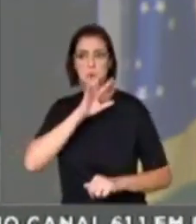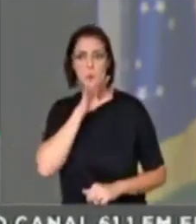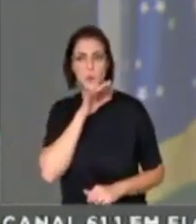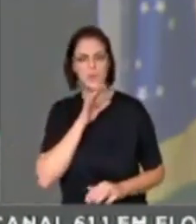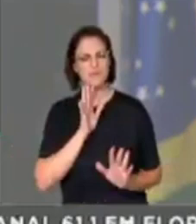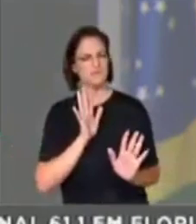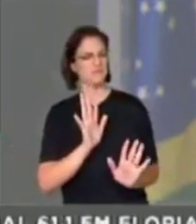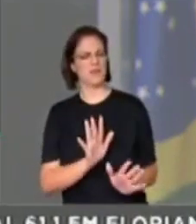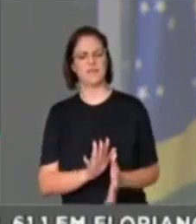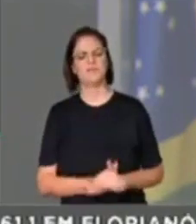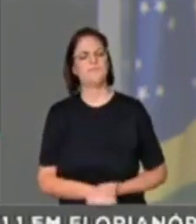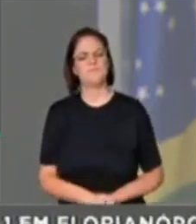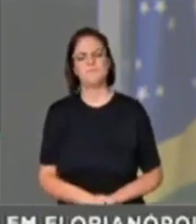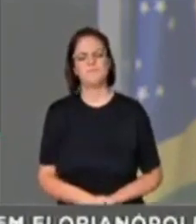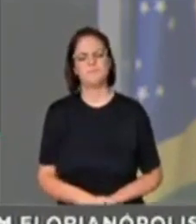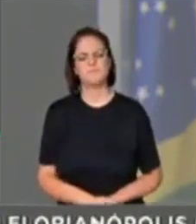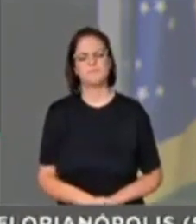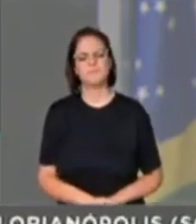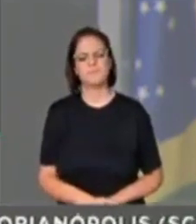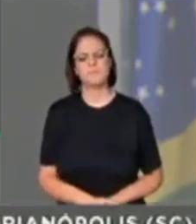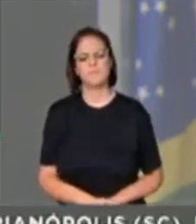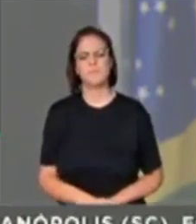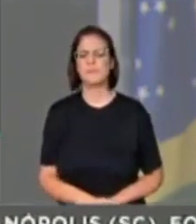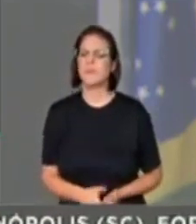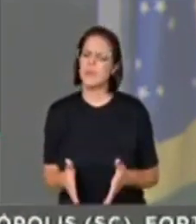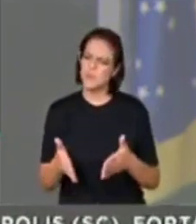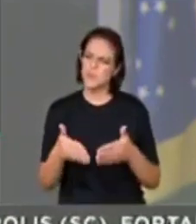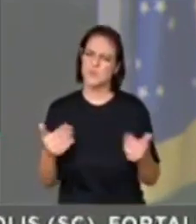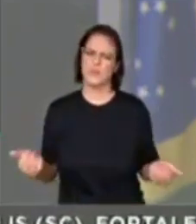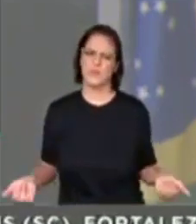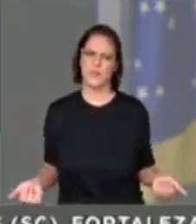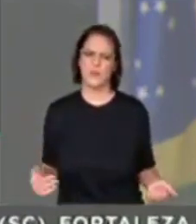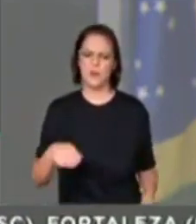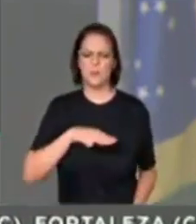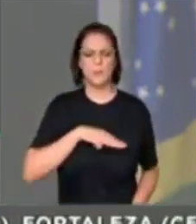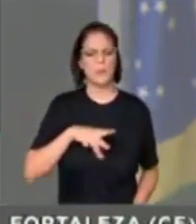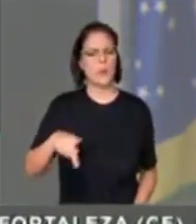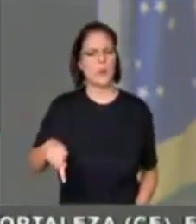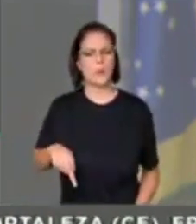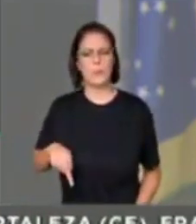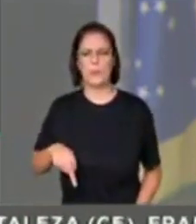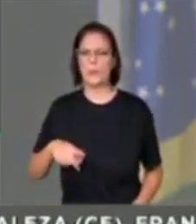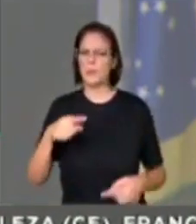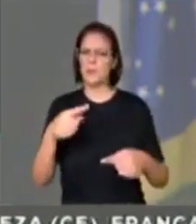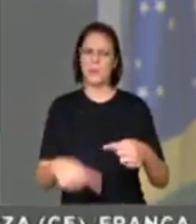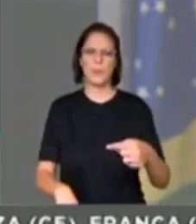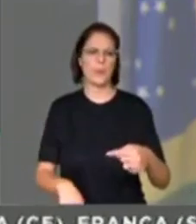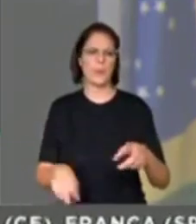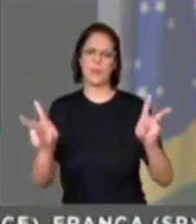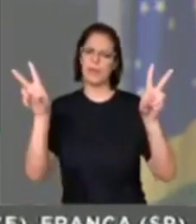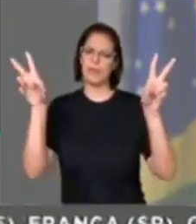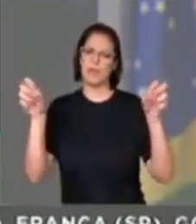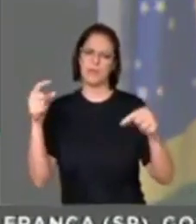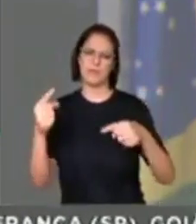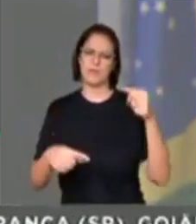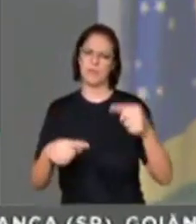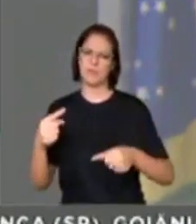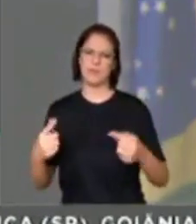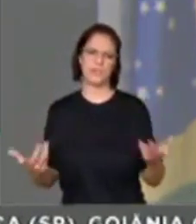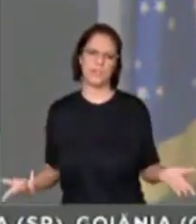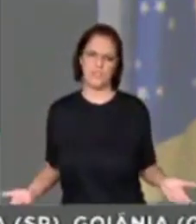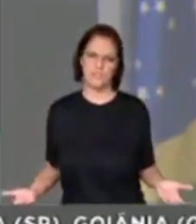mérito da questão, Sr. Presidente, não cabe ao Ministério Público Federal discutir a reforma